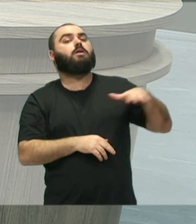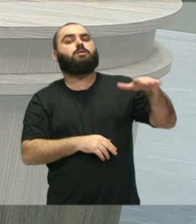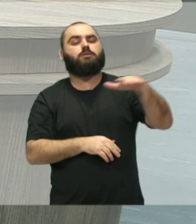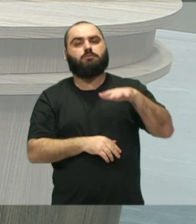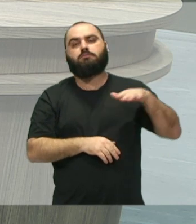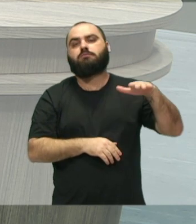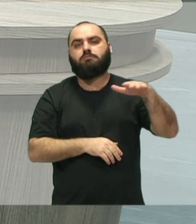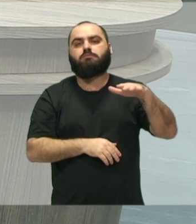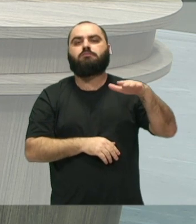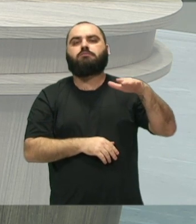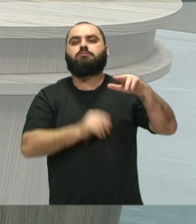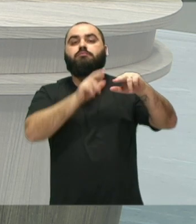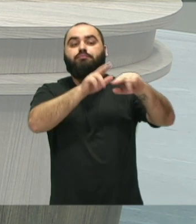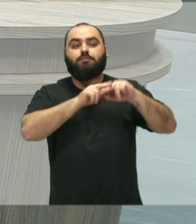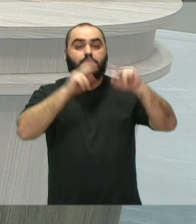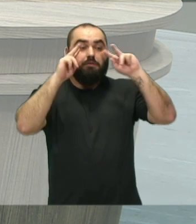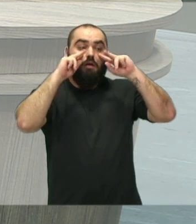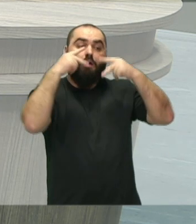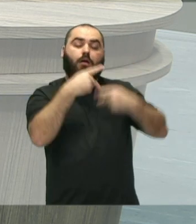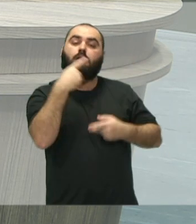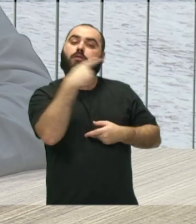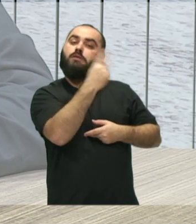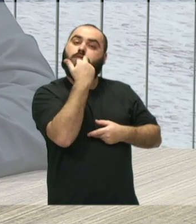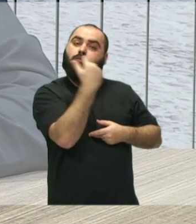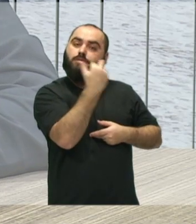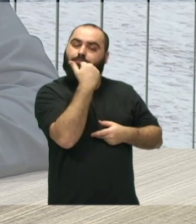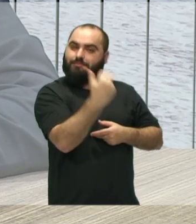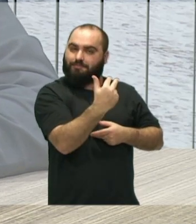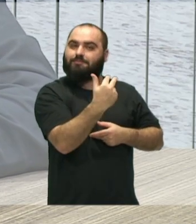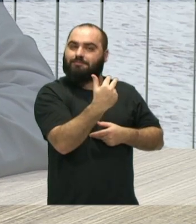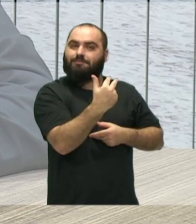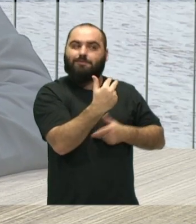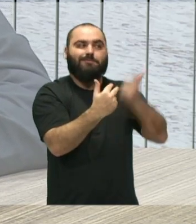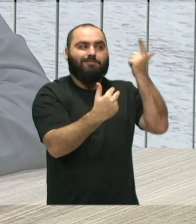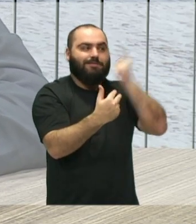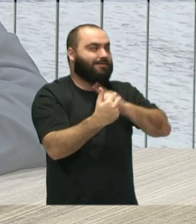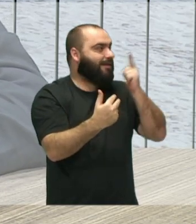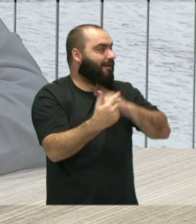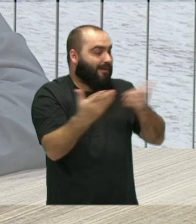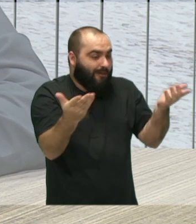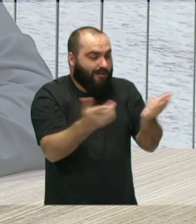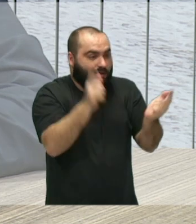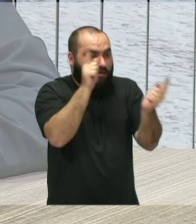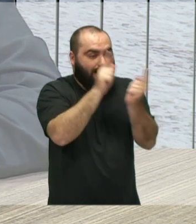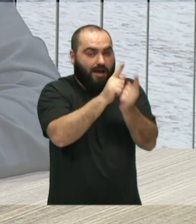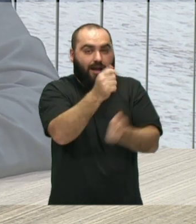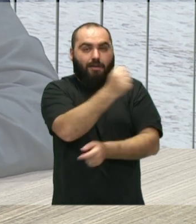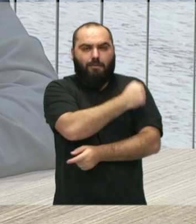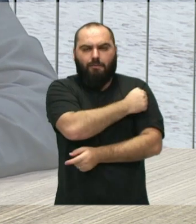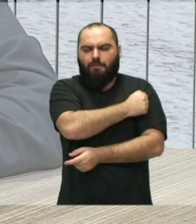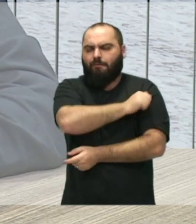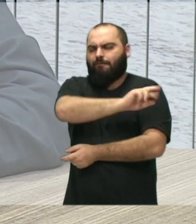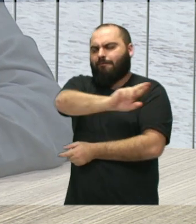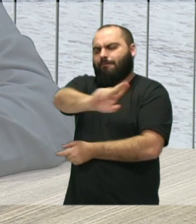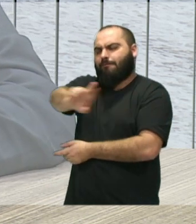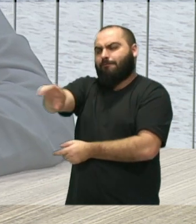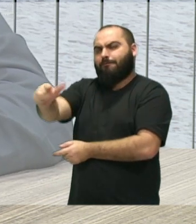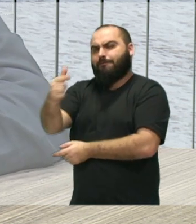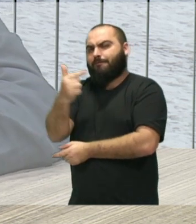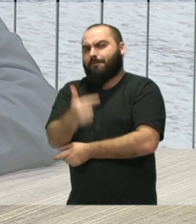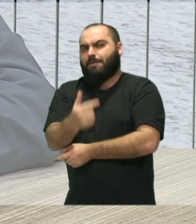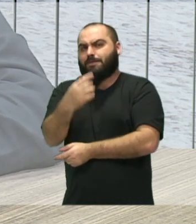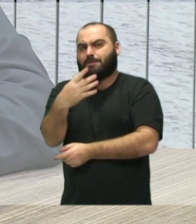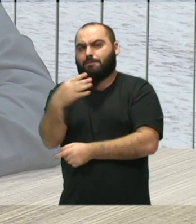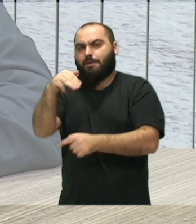esse reconhecimento foi dado ao Conservatório, por hoje atender alunos de mais de 24 municípios aqui, da região